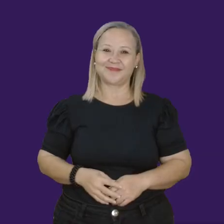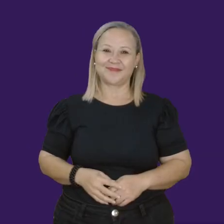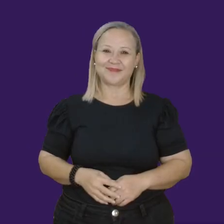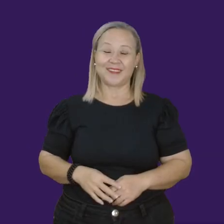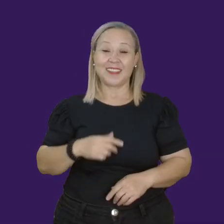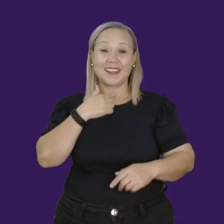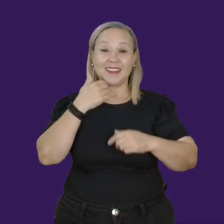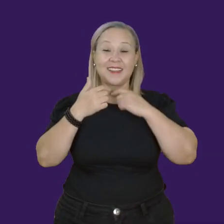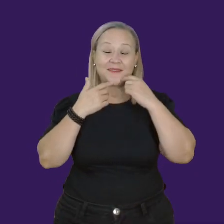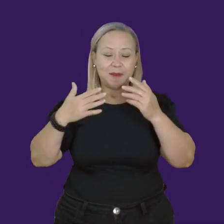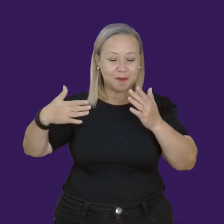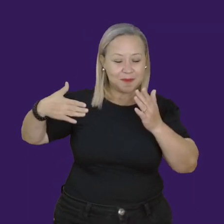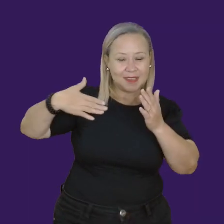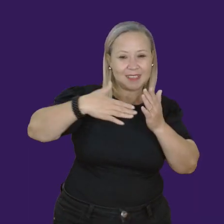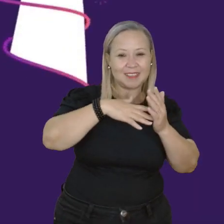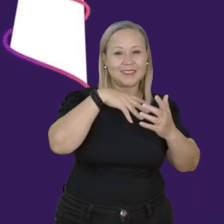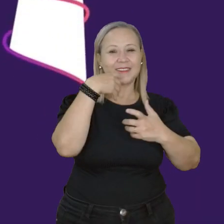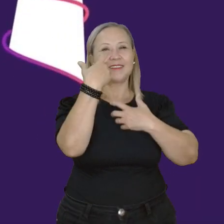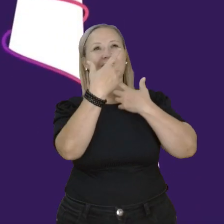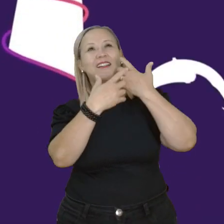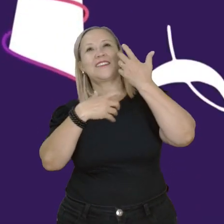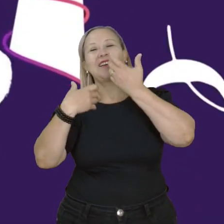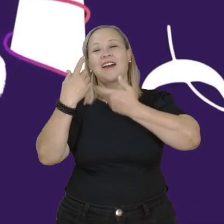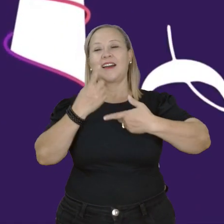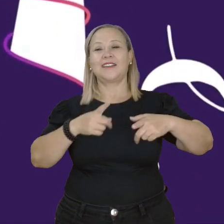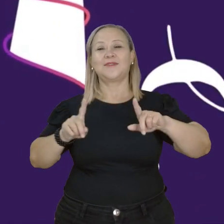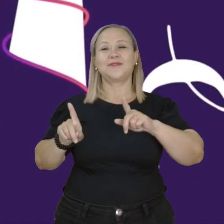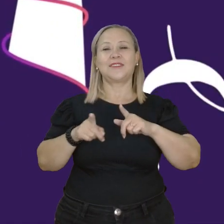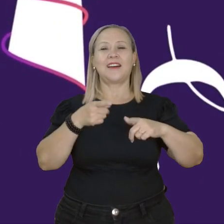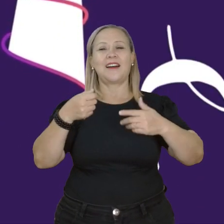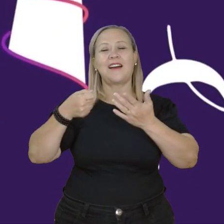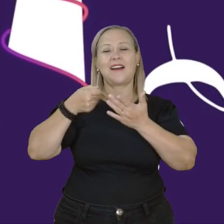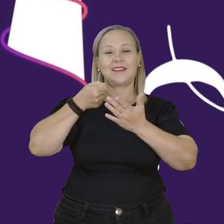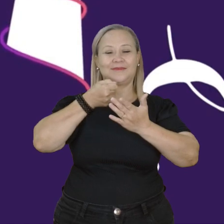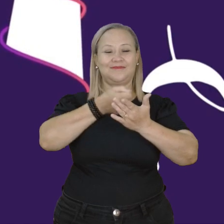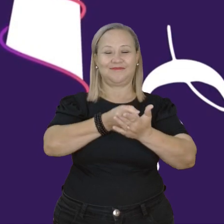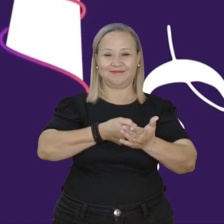Ninguém vai me impedir de cantar e lutar.